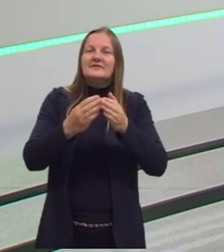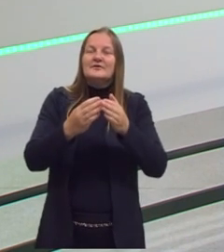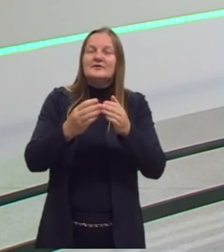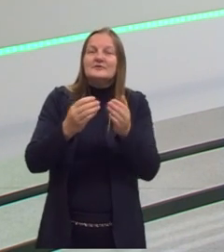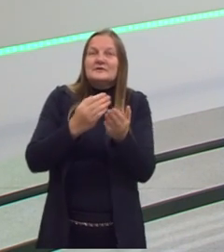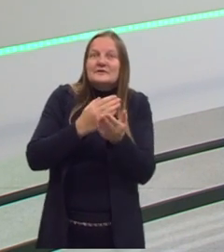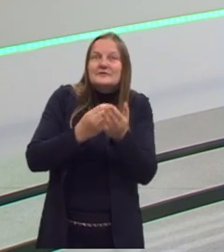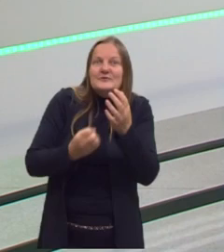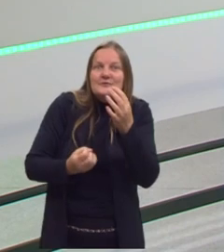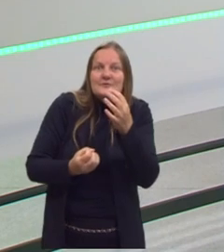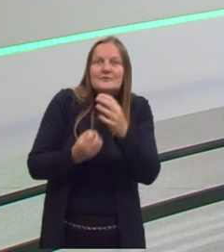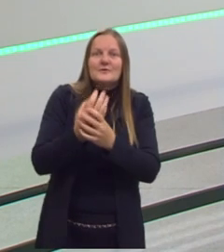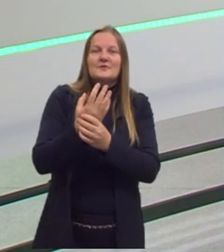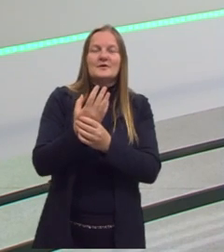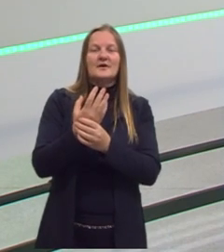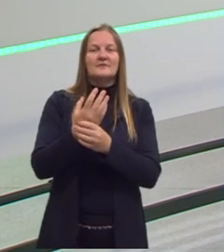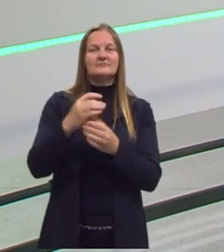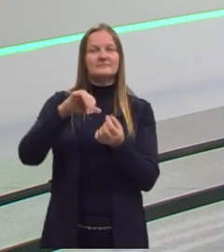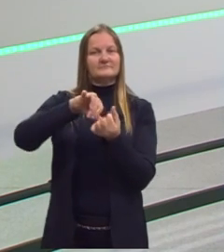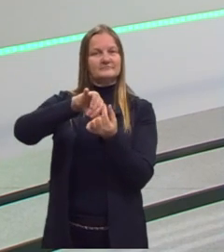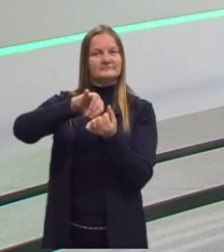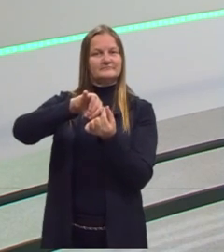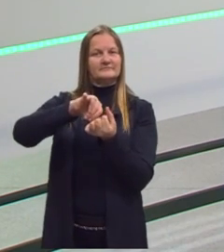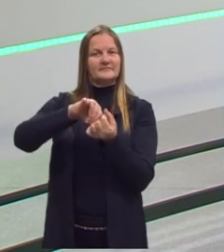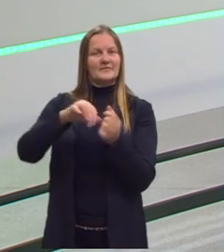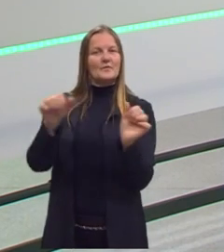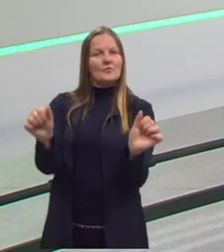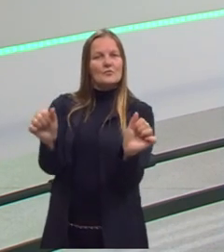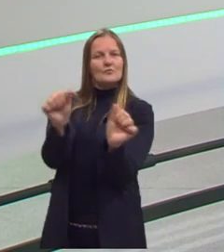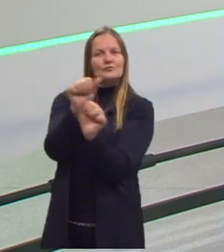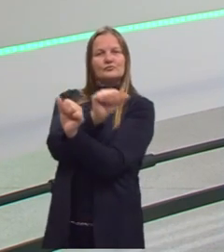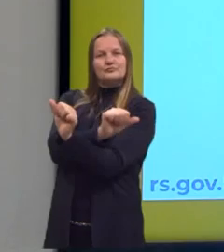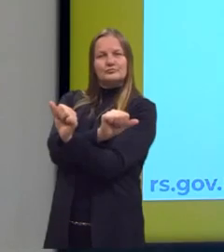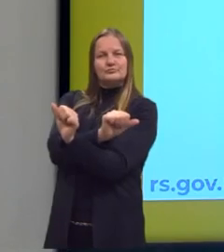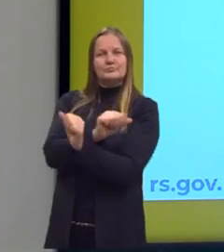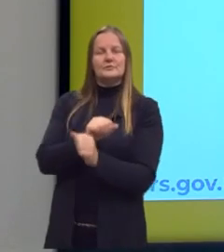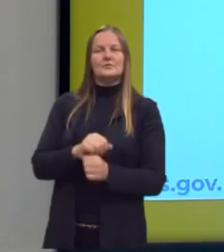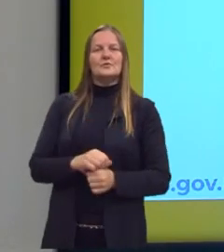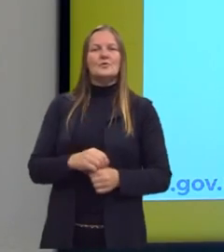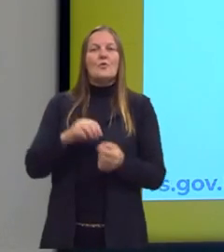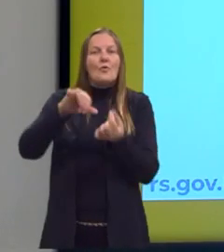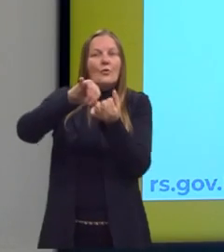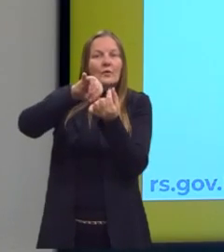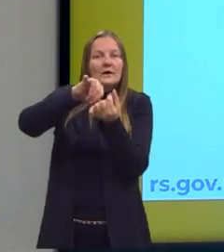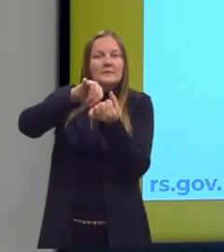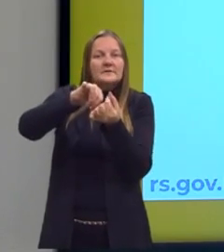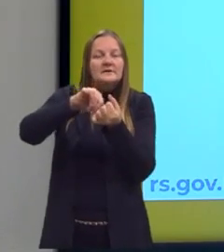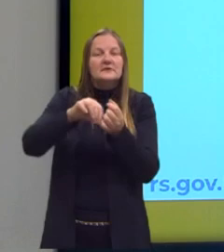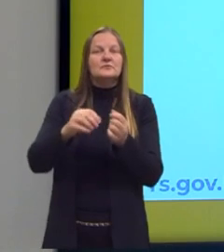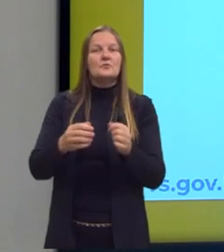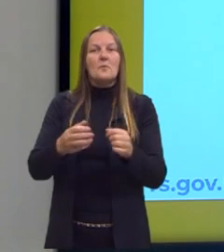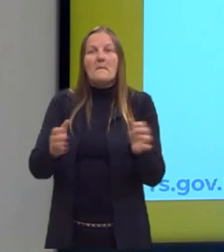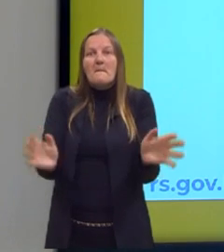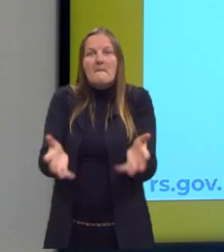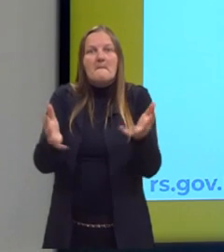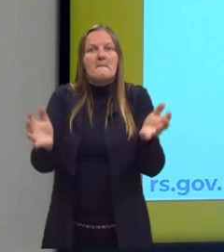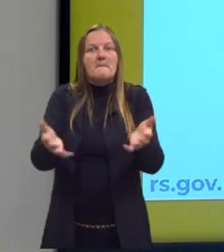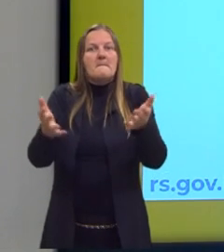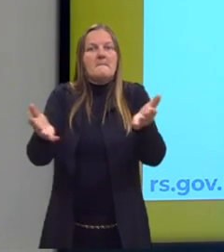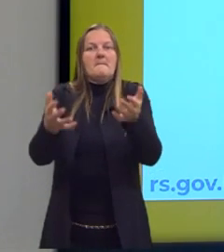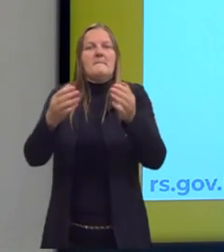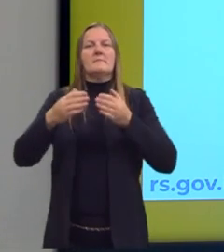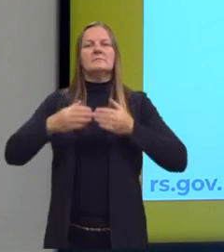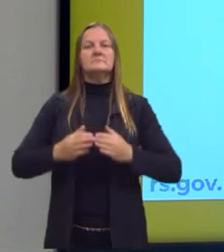ao capitalismo. E foi um pouco mais o contrário. O capitalismo impulsiona essas grandes navegações,